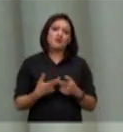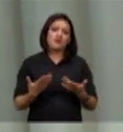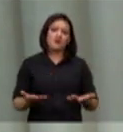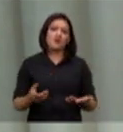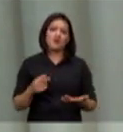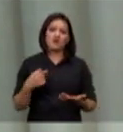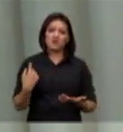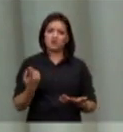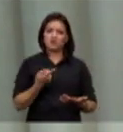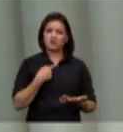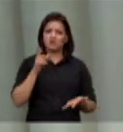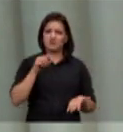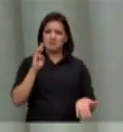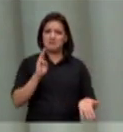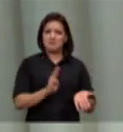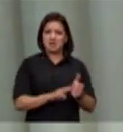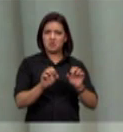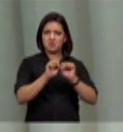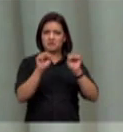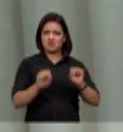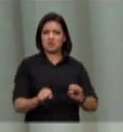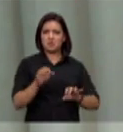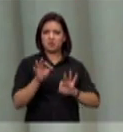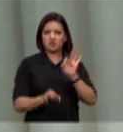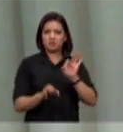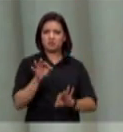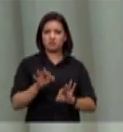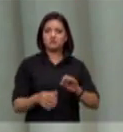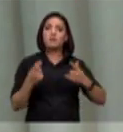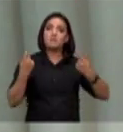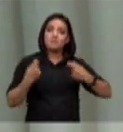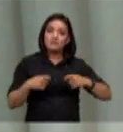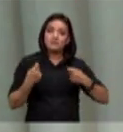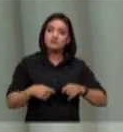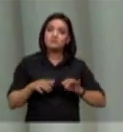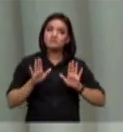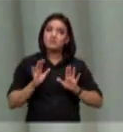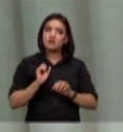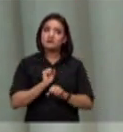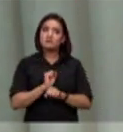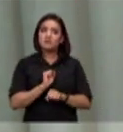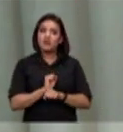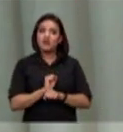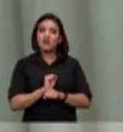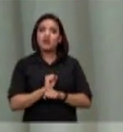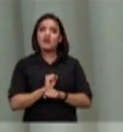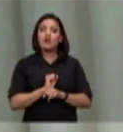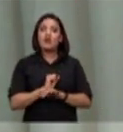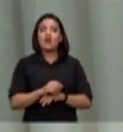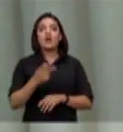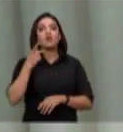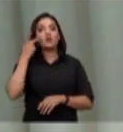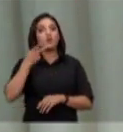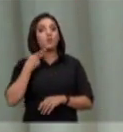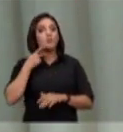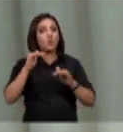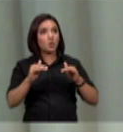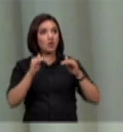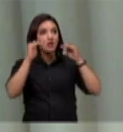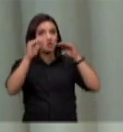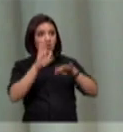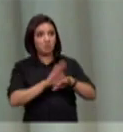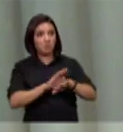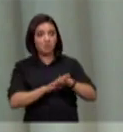nós como membros do sistema de justiça devemos nos resguardar para que o procurador geral da república no momento